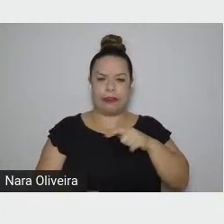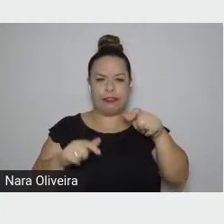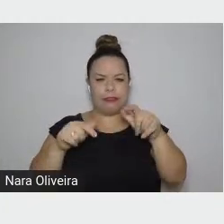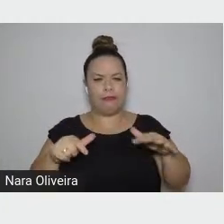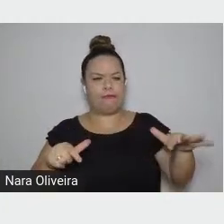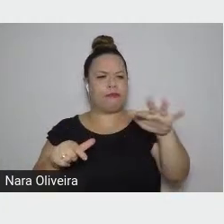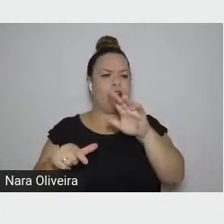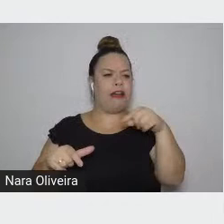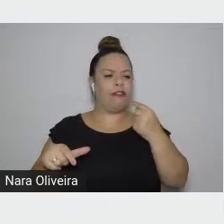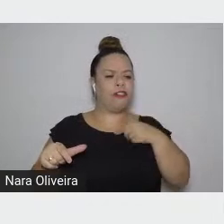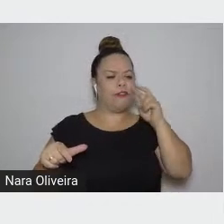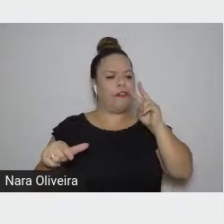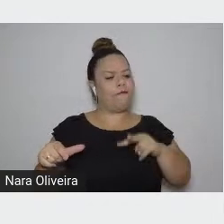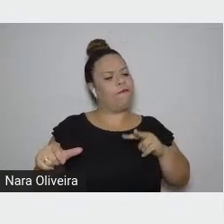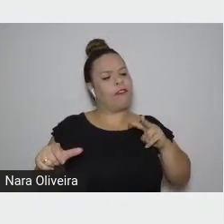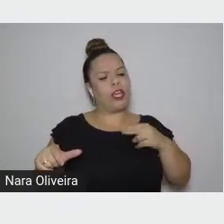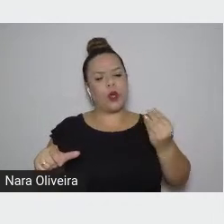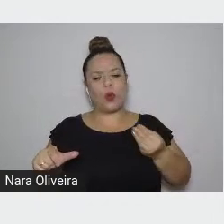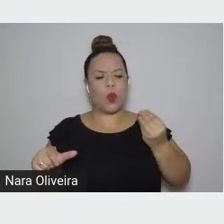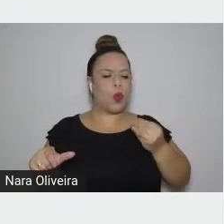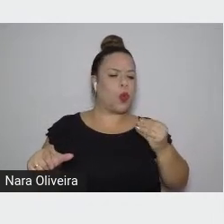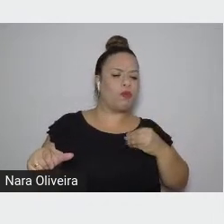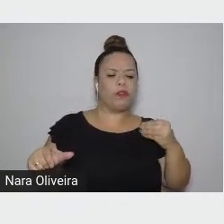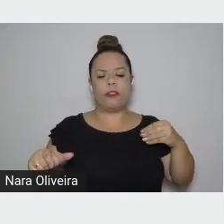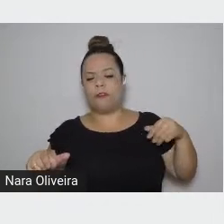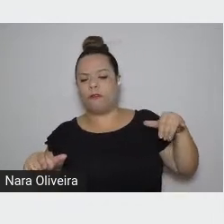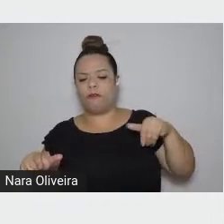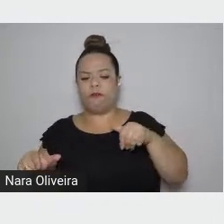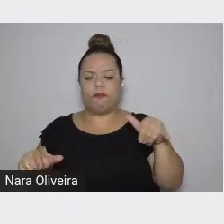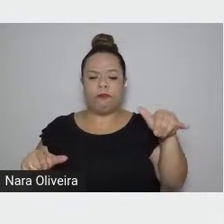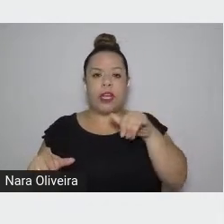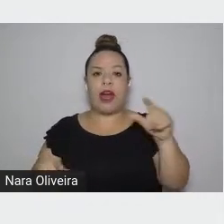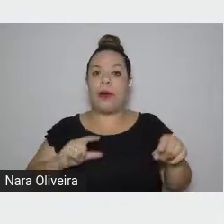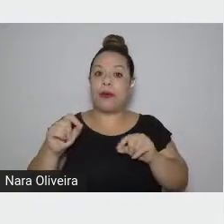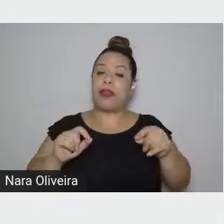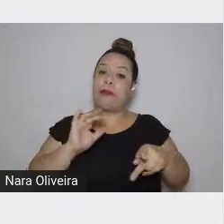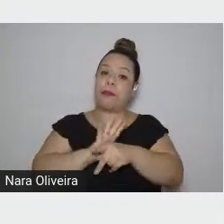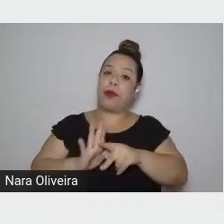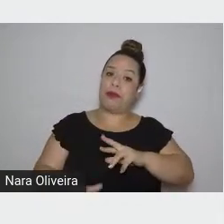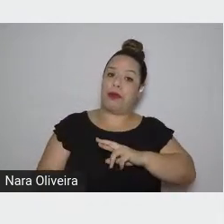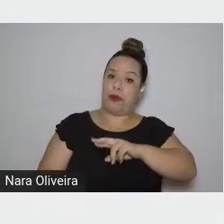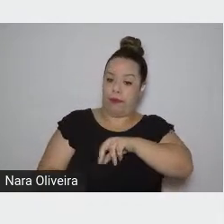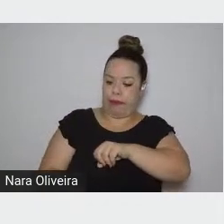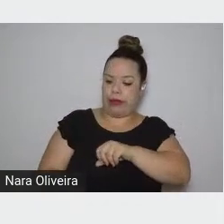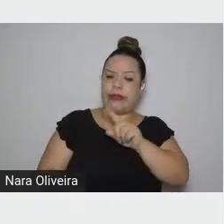os romances são 18.